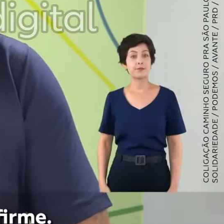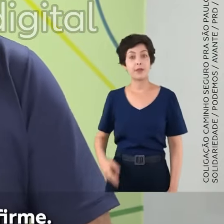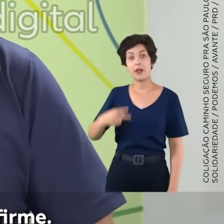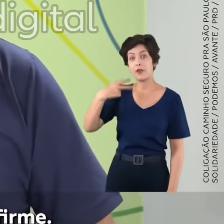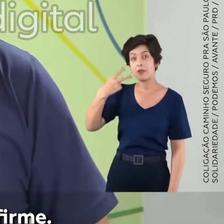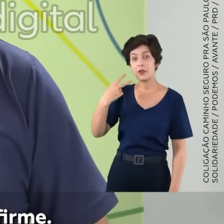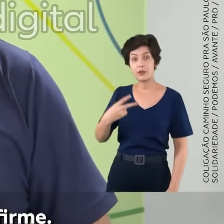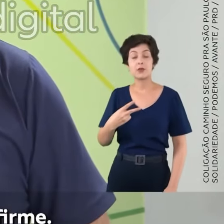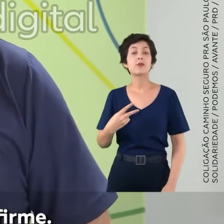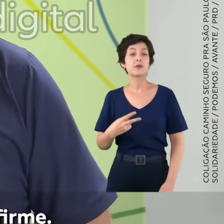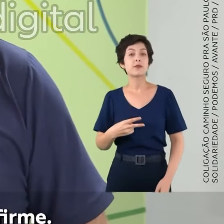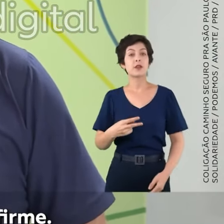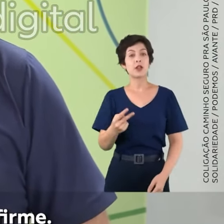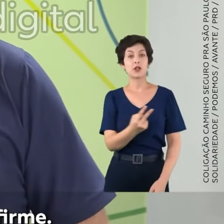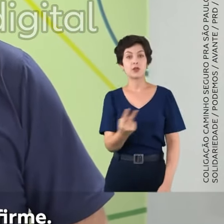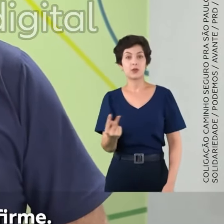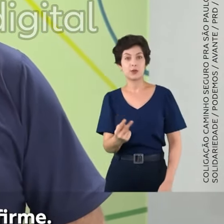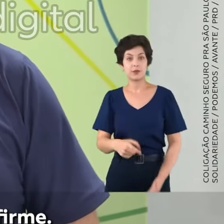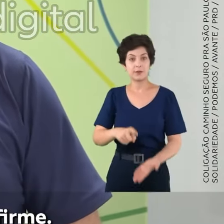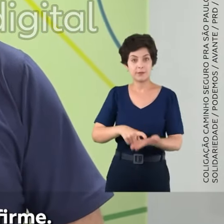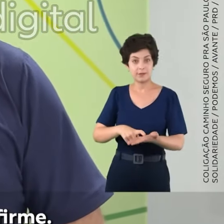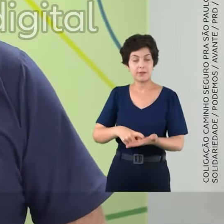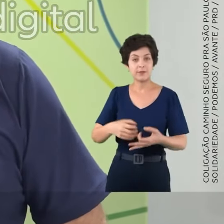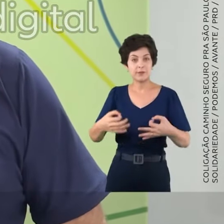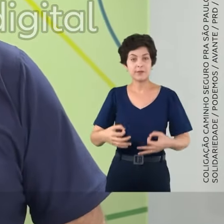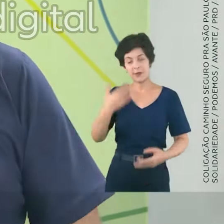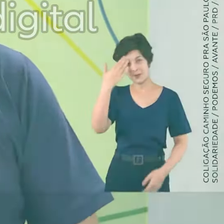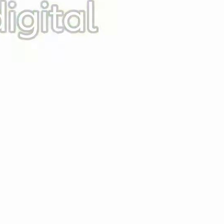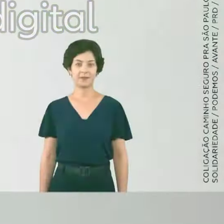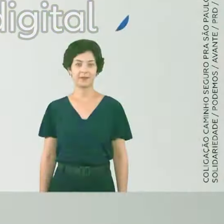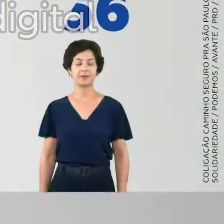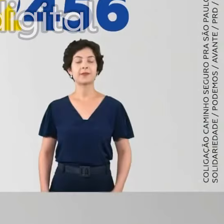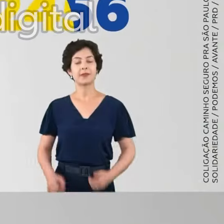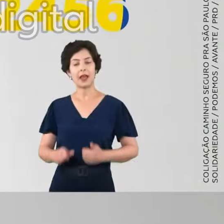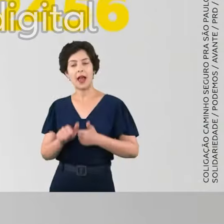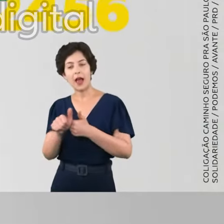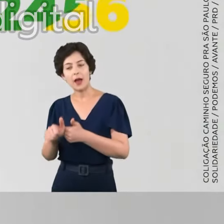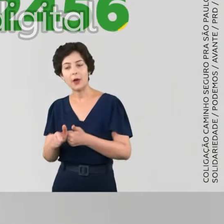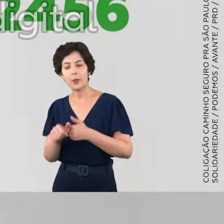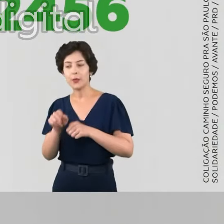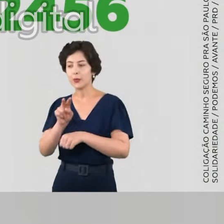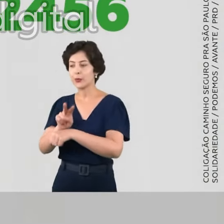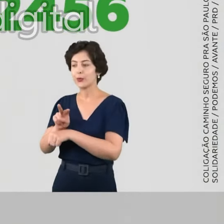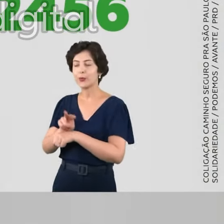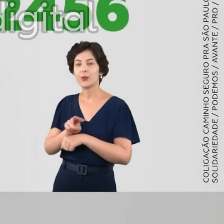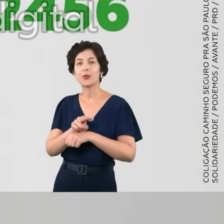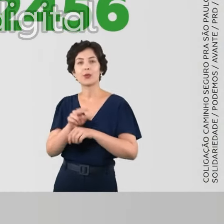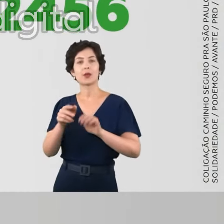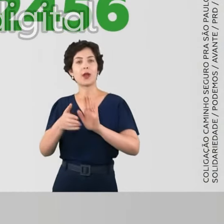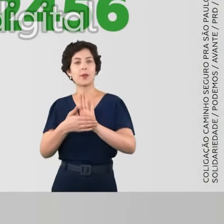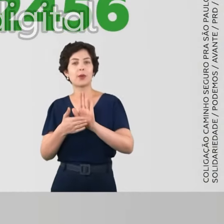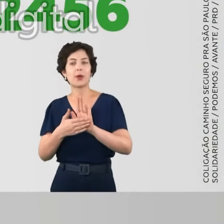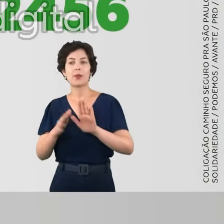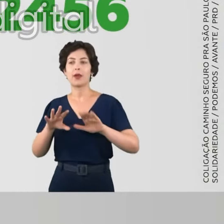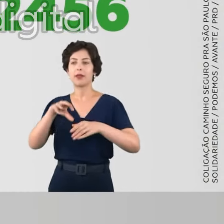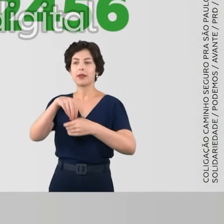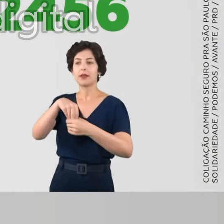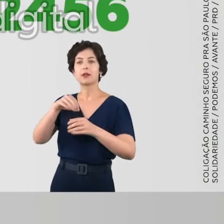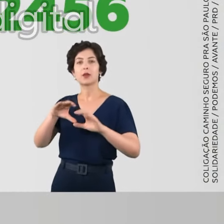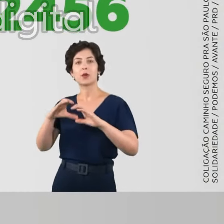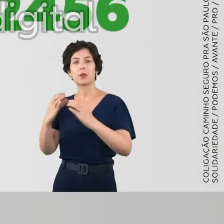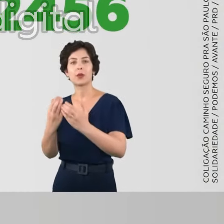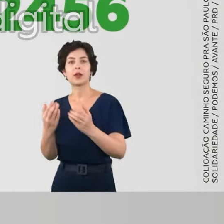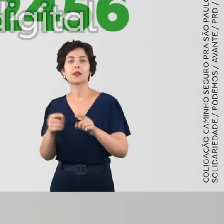Para a vereadora, tecle 2-2 e confirme. Muito obrigado. Pelo acompanhamento e zeladoria de projetos nas comunidades e também pela